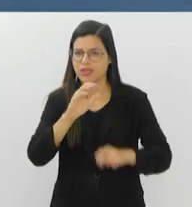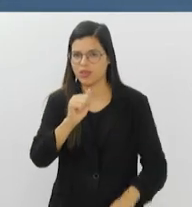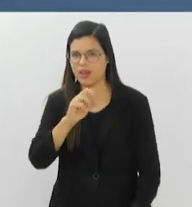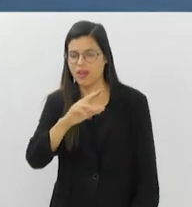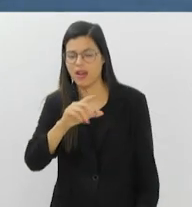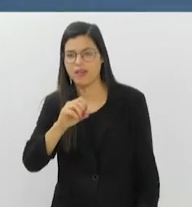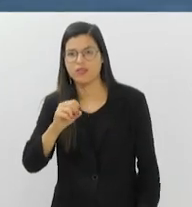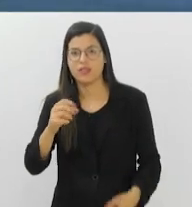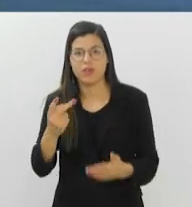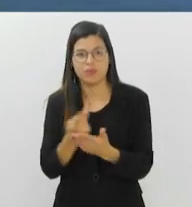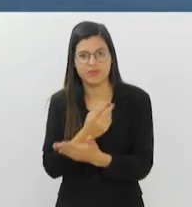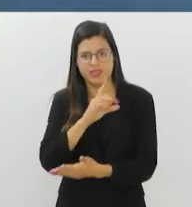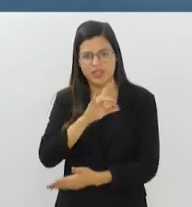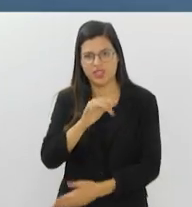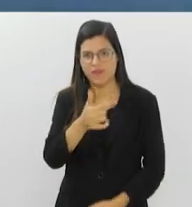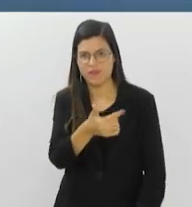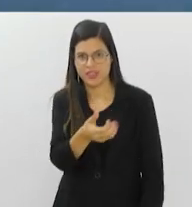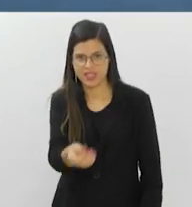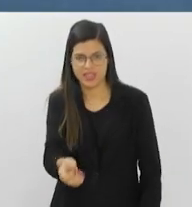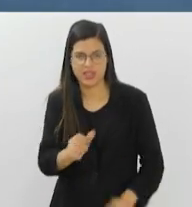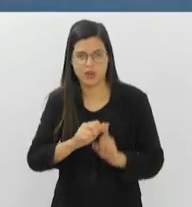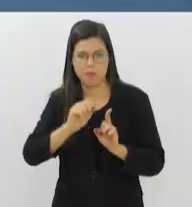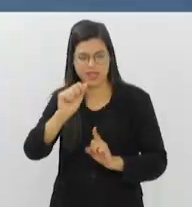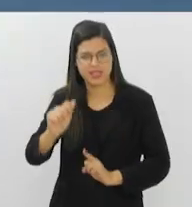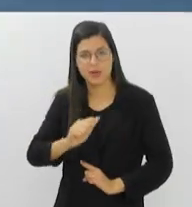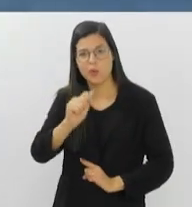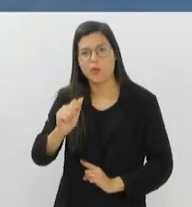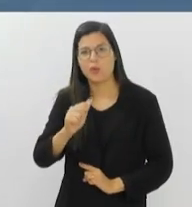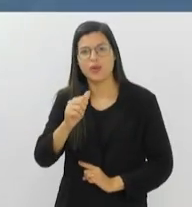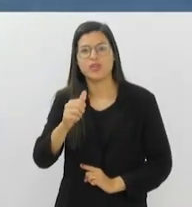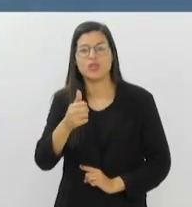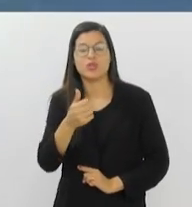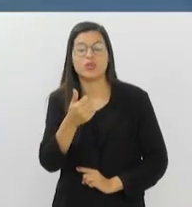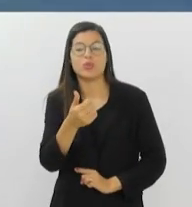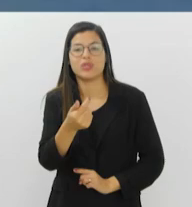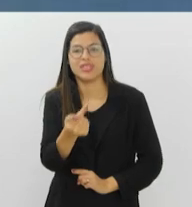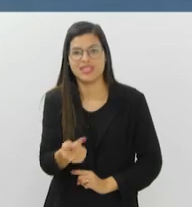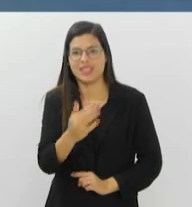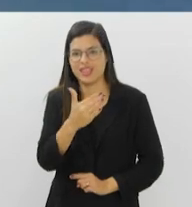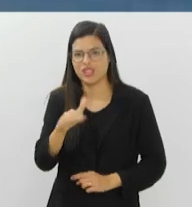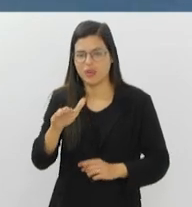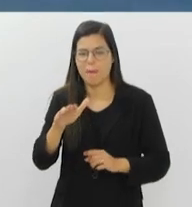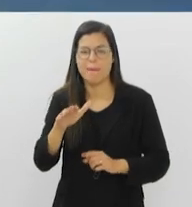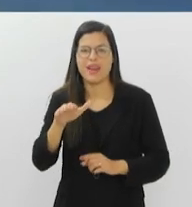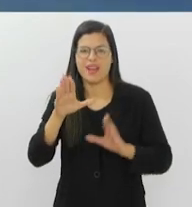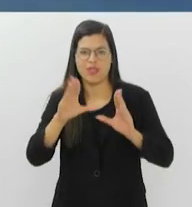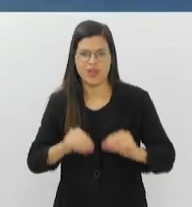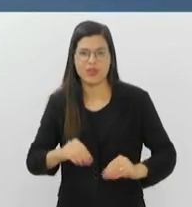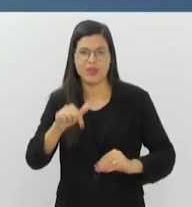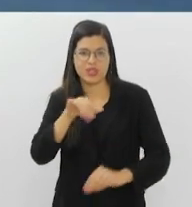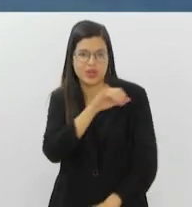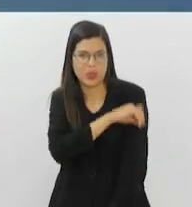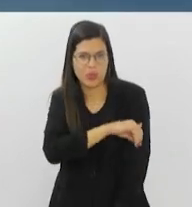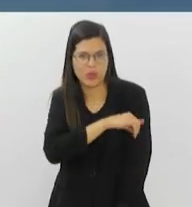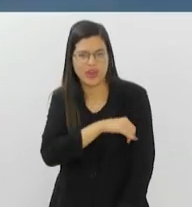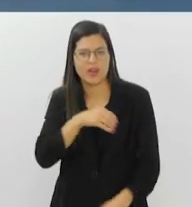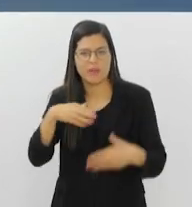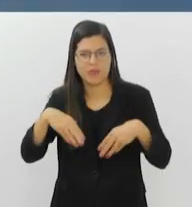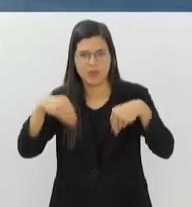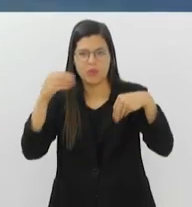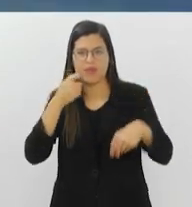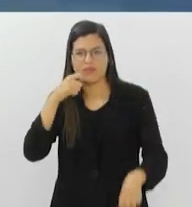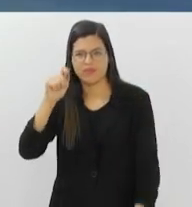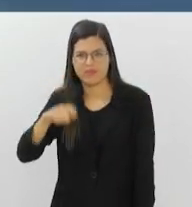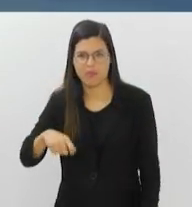dia 26 de agosto, às 19h30, do Palácio Tiradentes, aqui no Rio de Janeiro, na série Música no